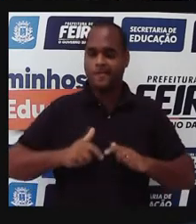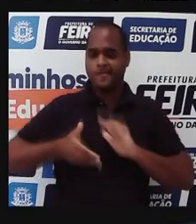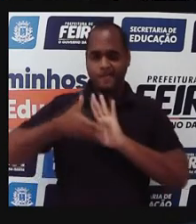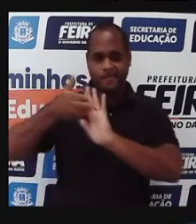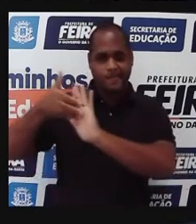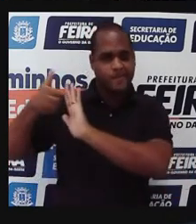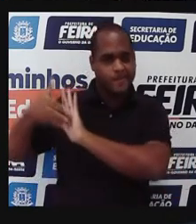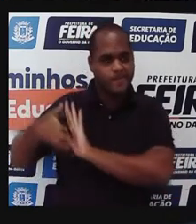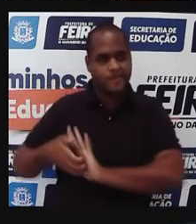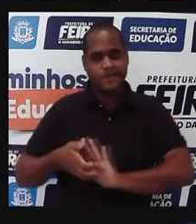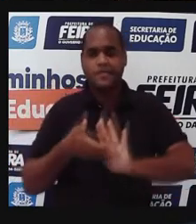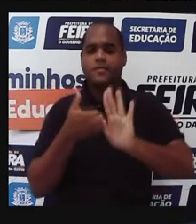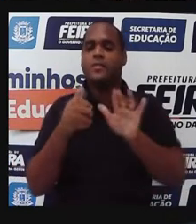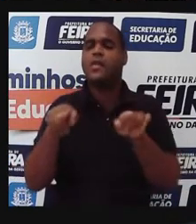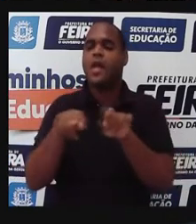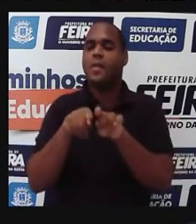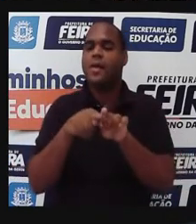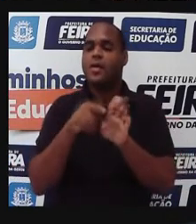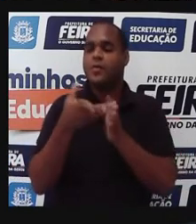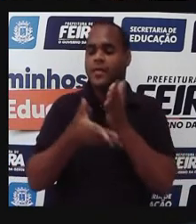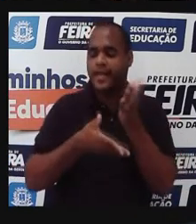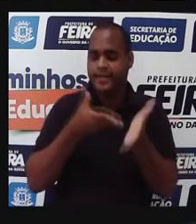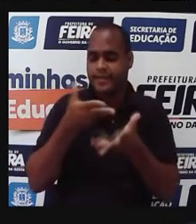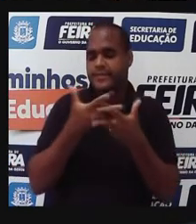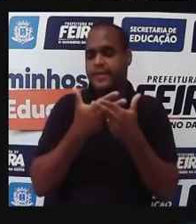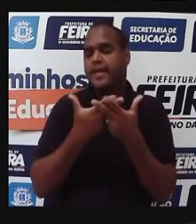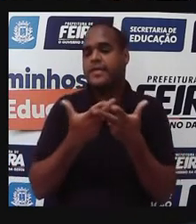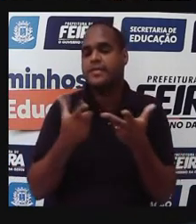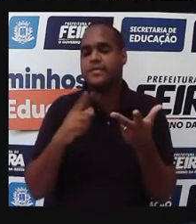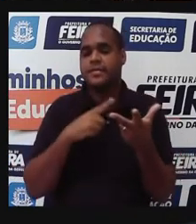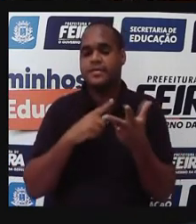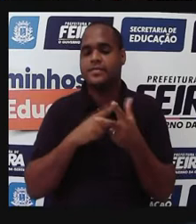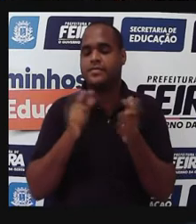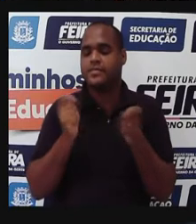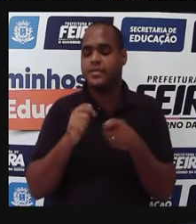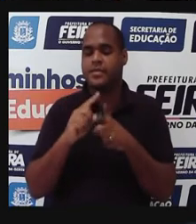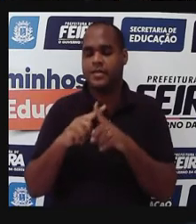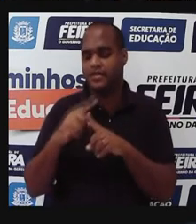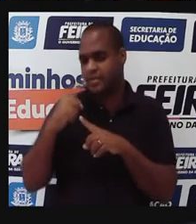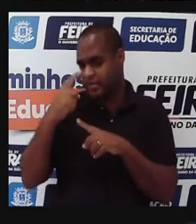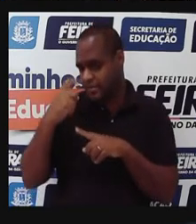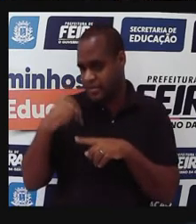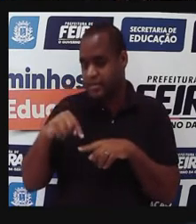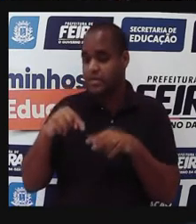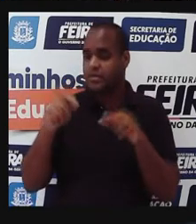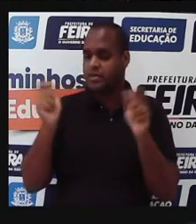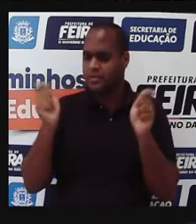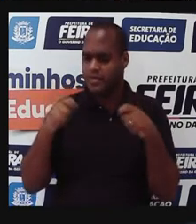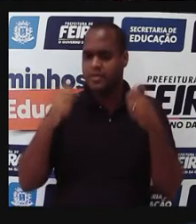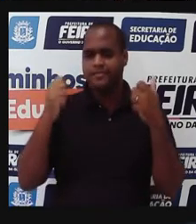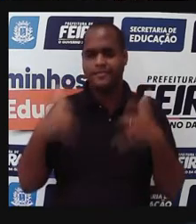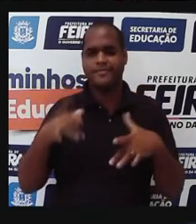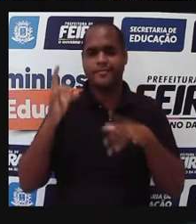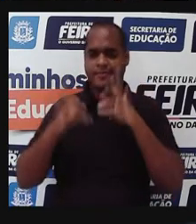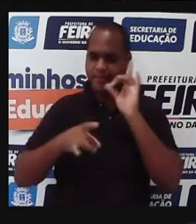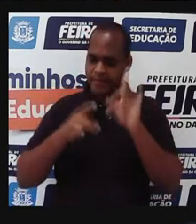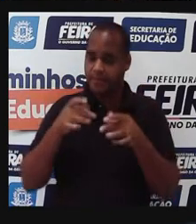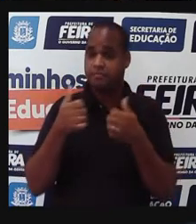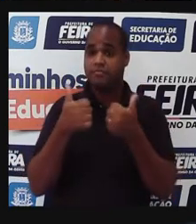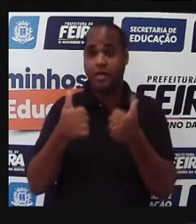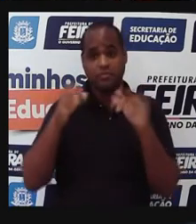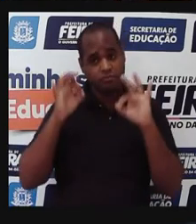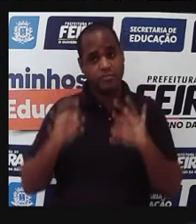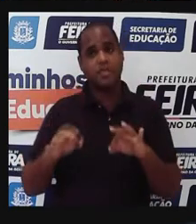todo o cuidado de saneamento básico, né, o lixo ser descartado da maneira